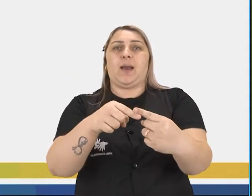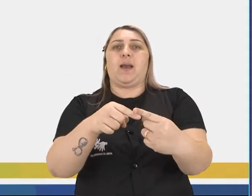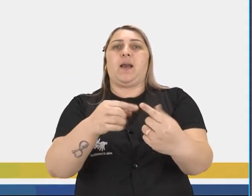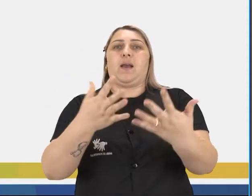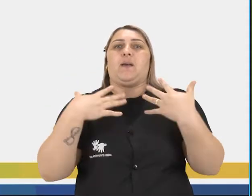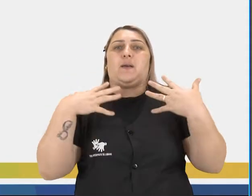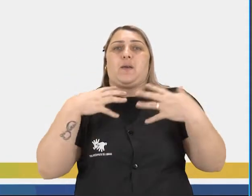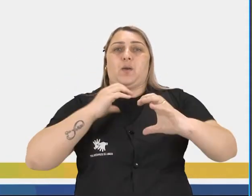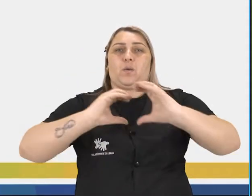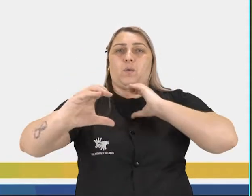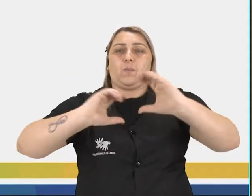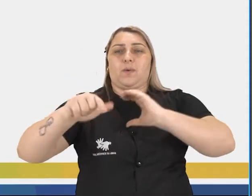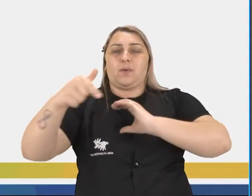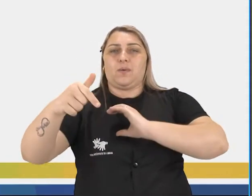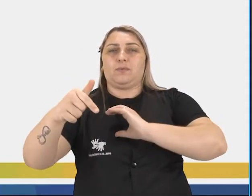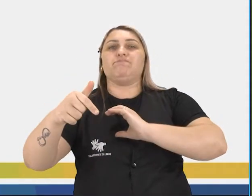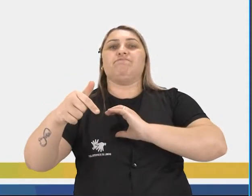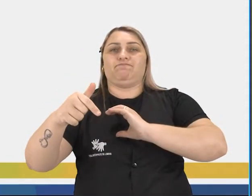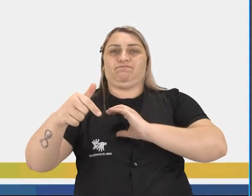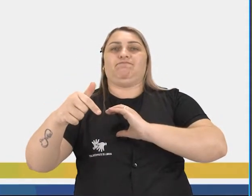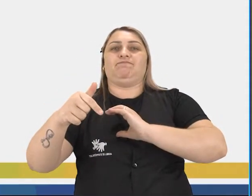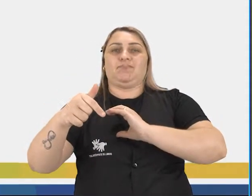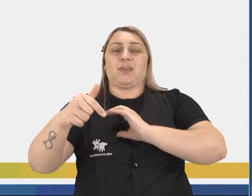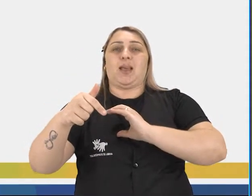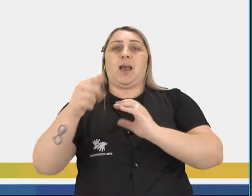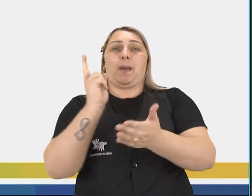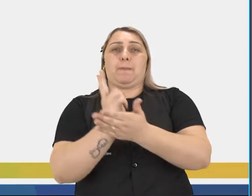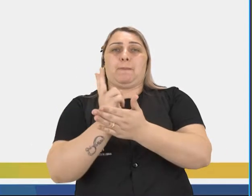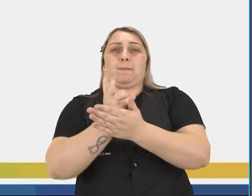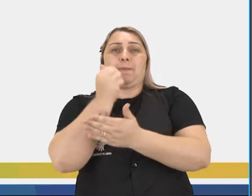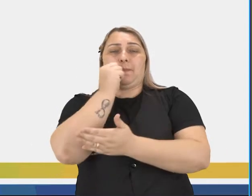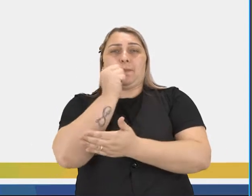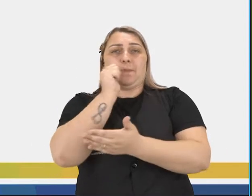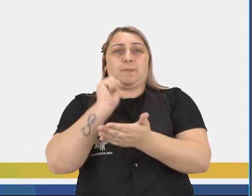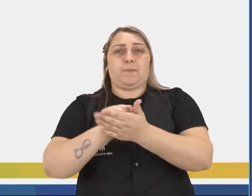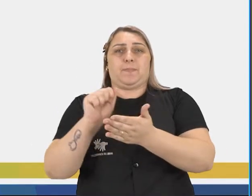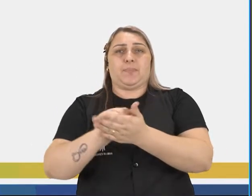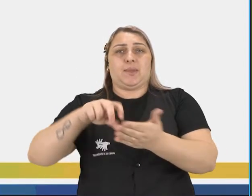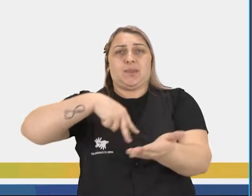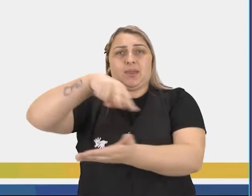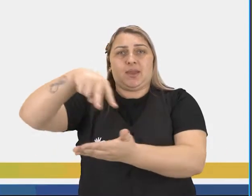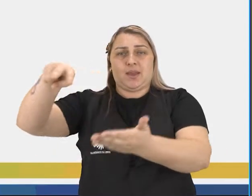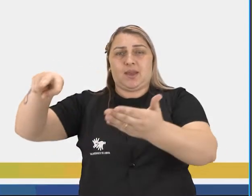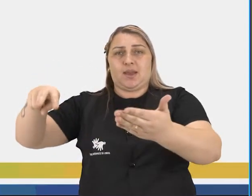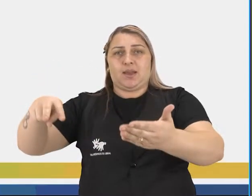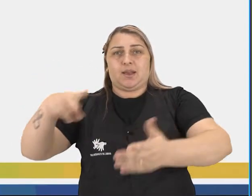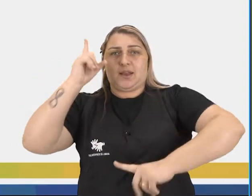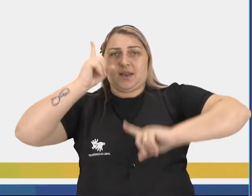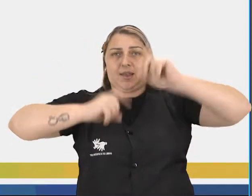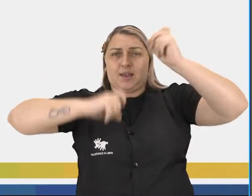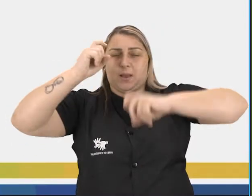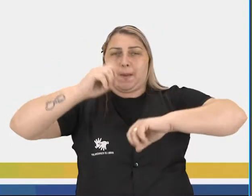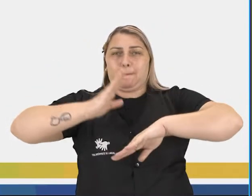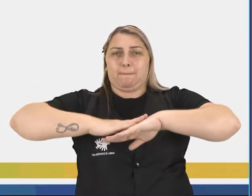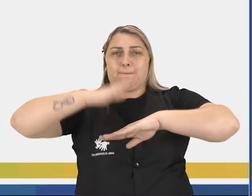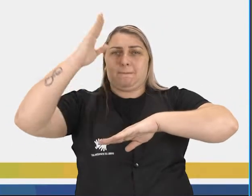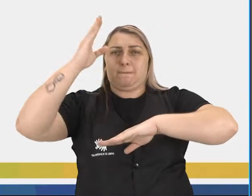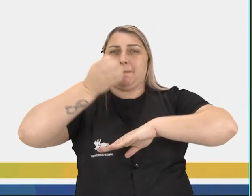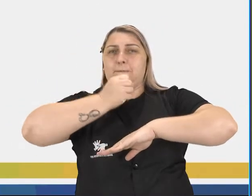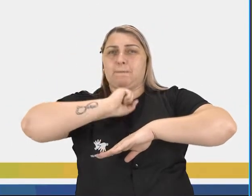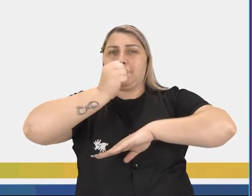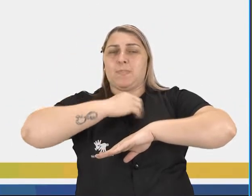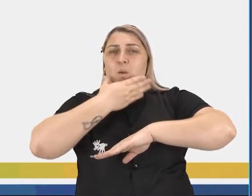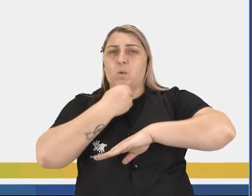se comunicar com os demais. Segundo essa mesma autora, a dança é a expressão mais antiga do homem,